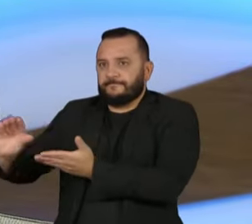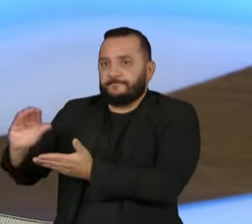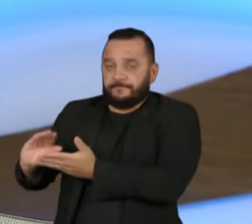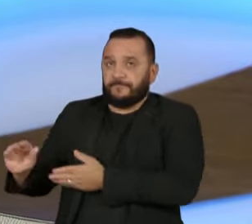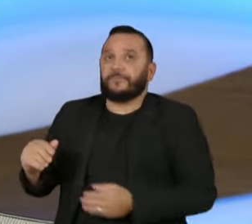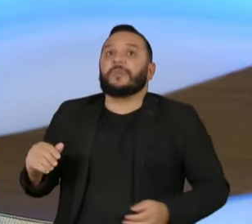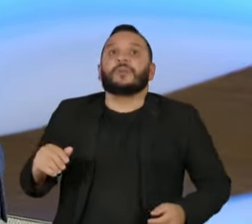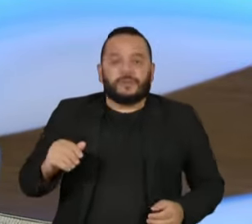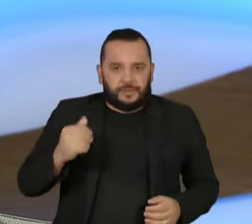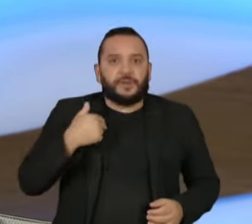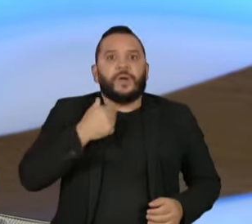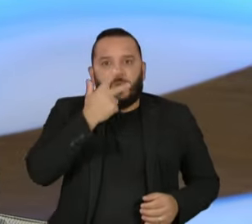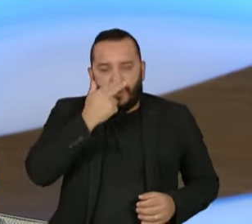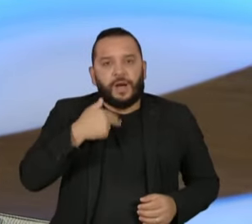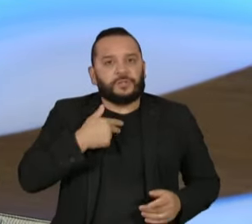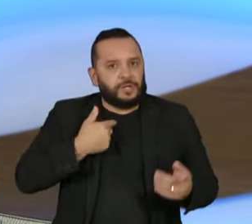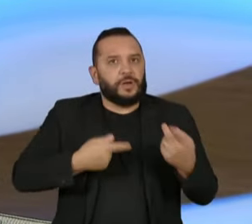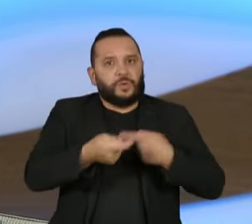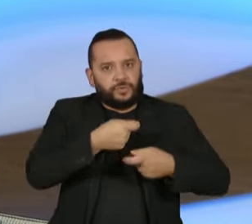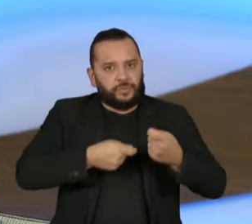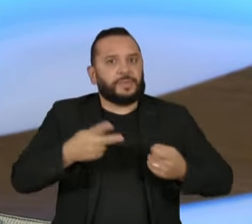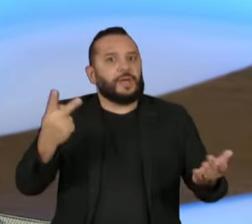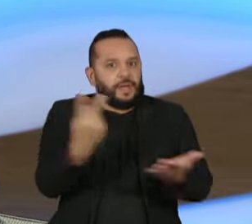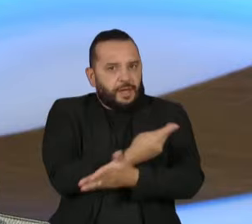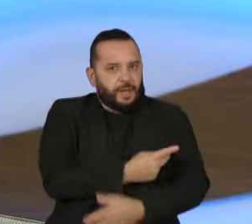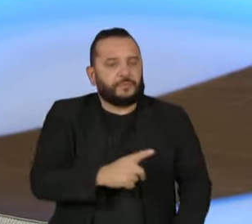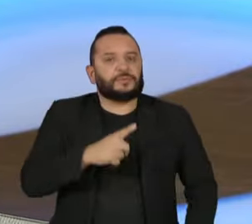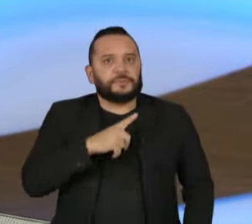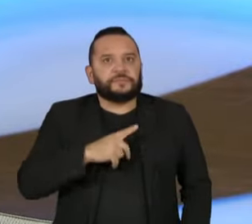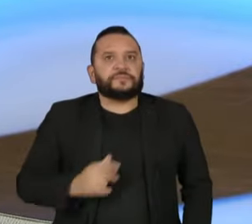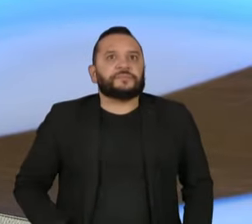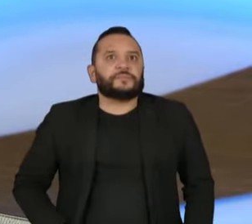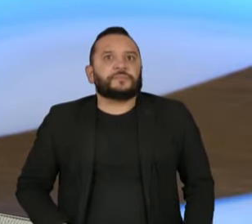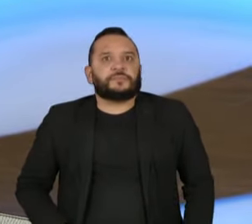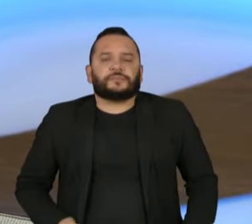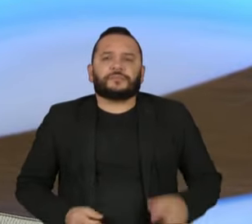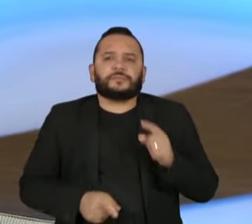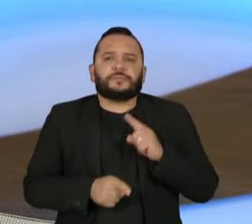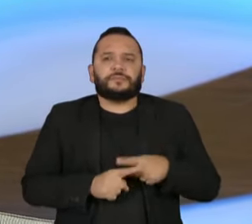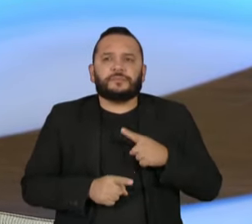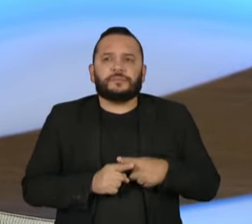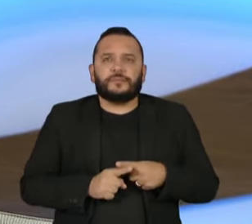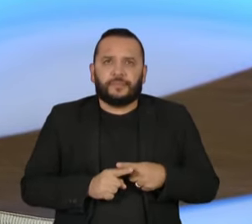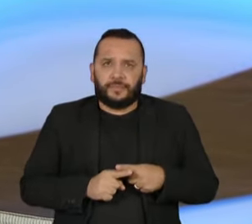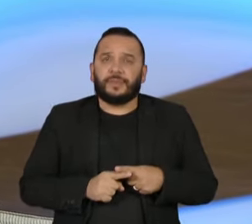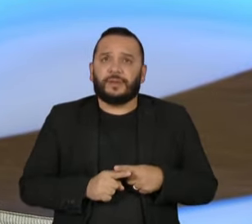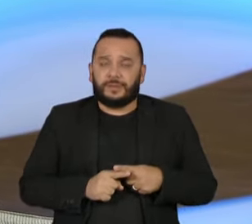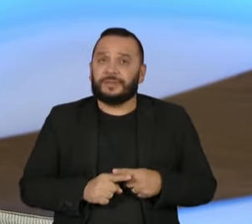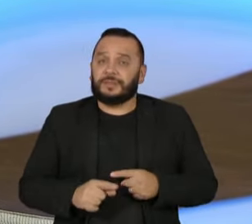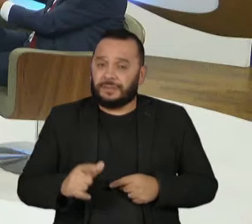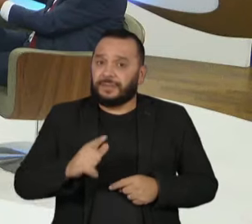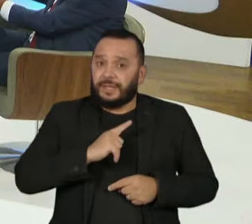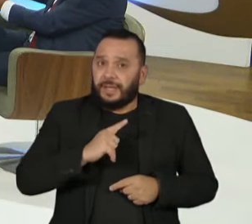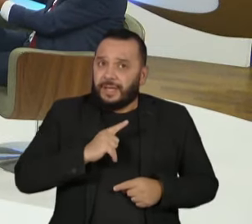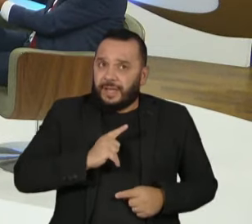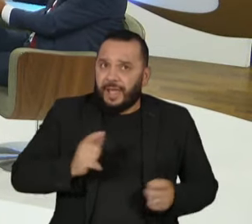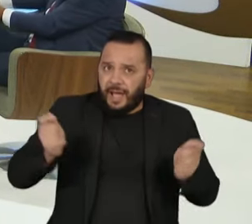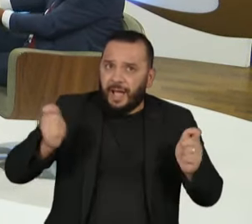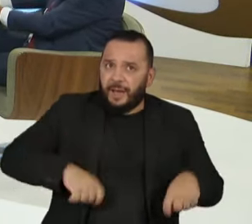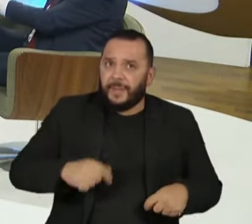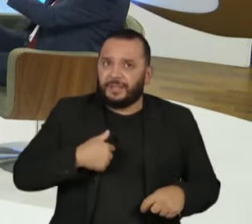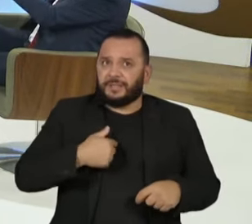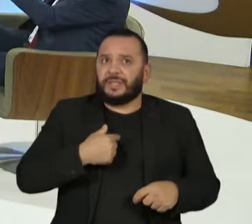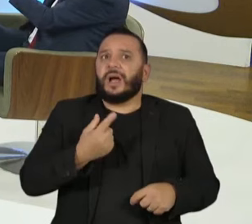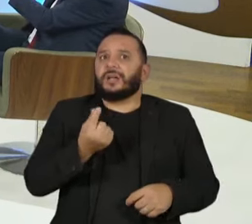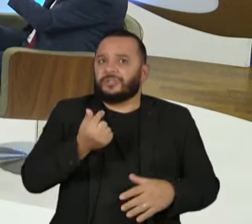acho que foi, do ponto de vista econômico, um erro. Por quê? Porque quando você tem capacidade de investimentos,